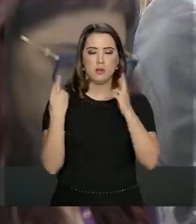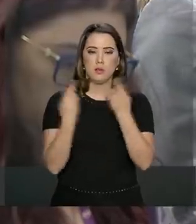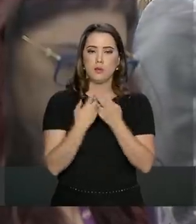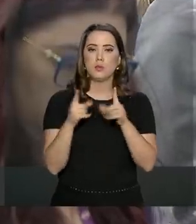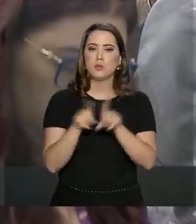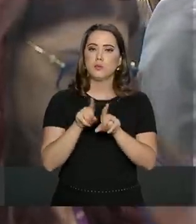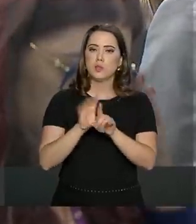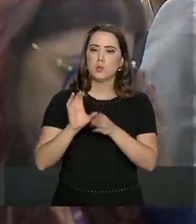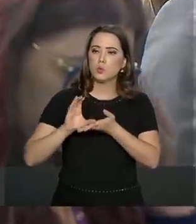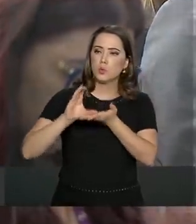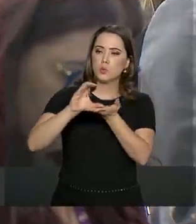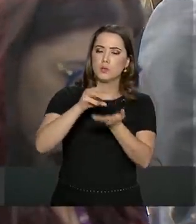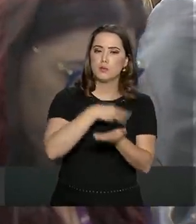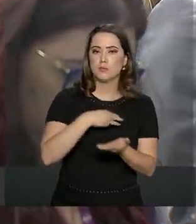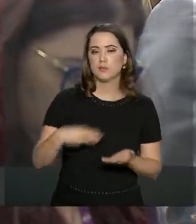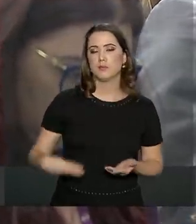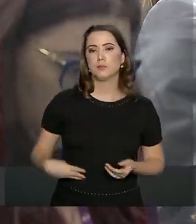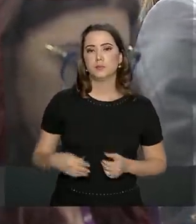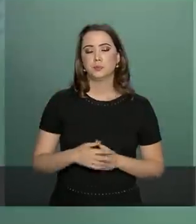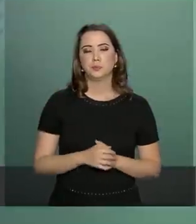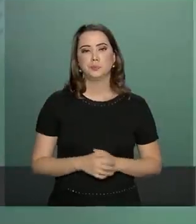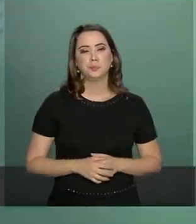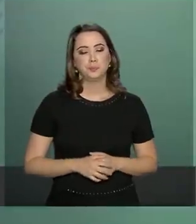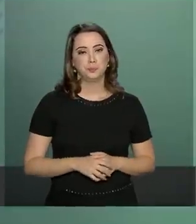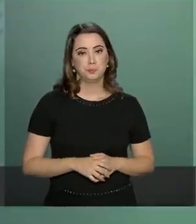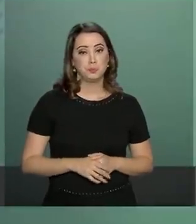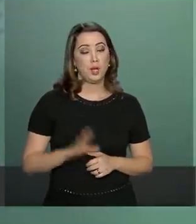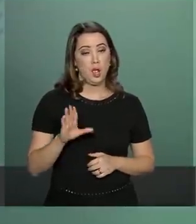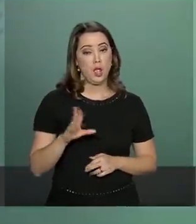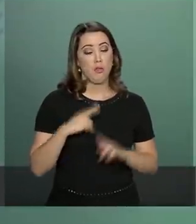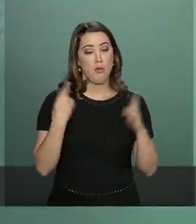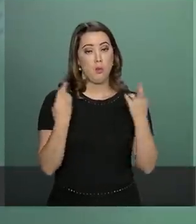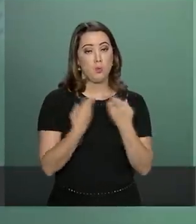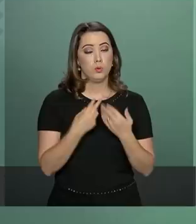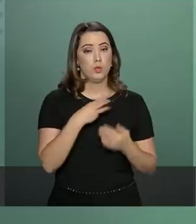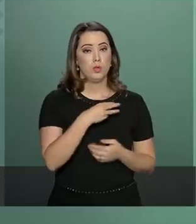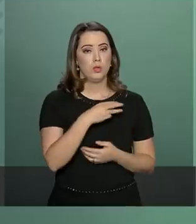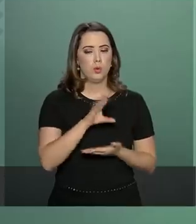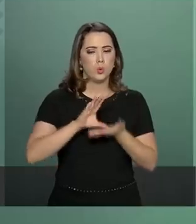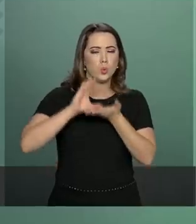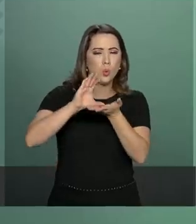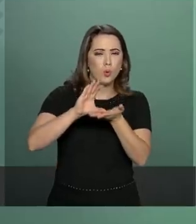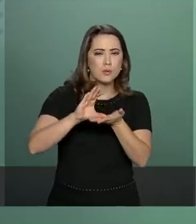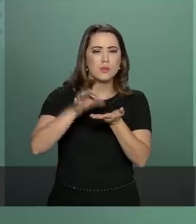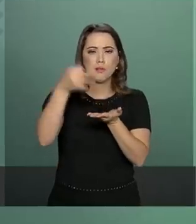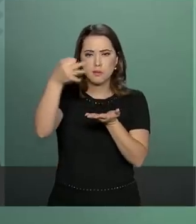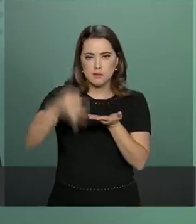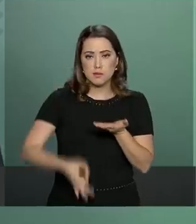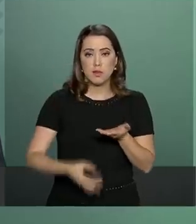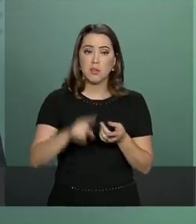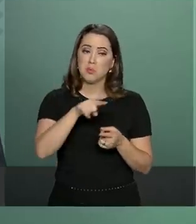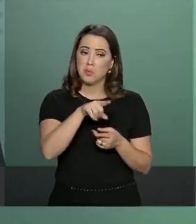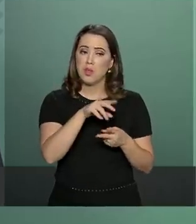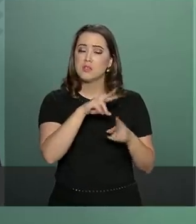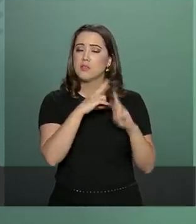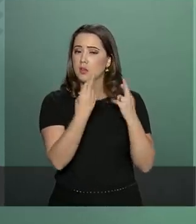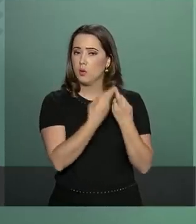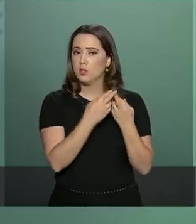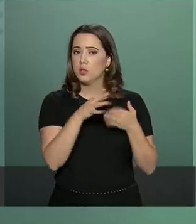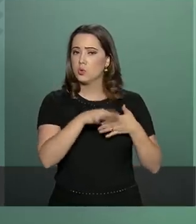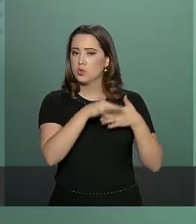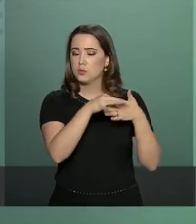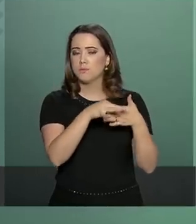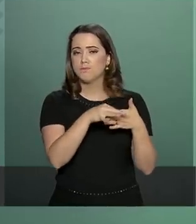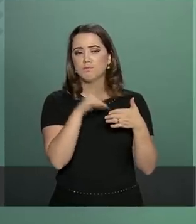também do conselho de ministros sim a reunião do conselho está confirmada essa reunião de líderes eu fico te devendo e vou fazendo uma